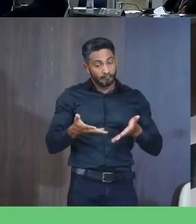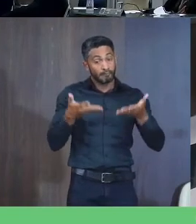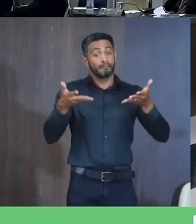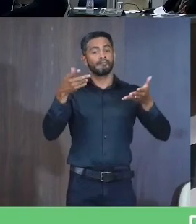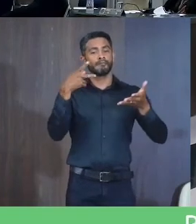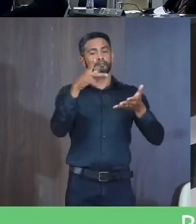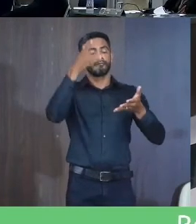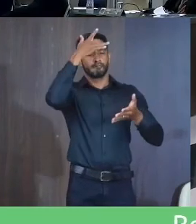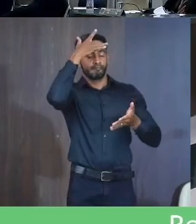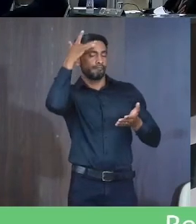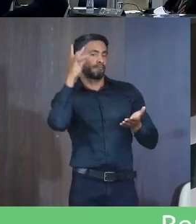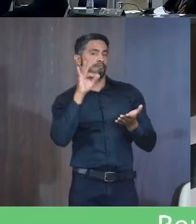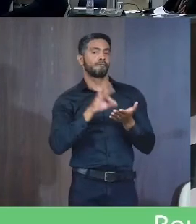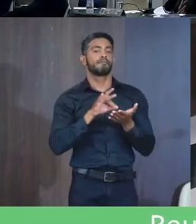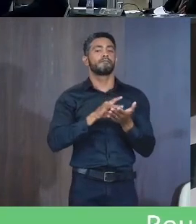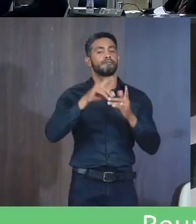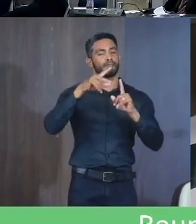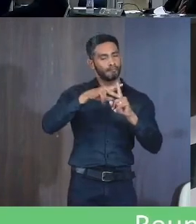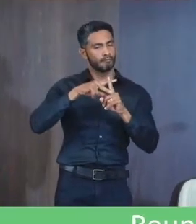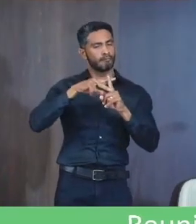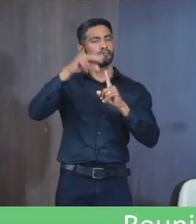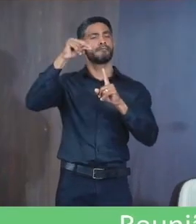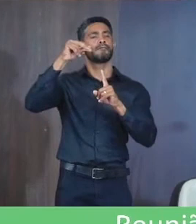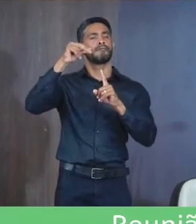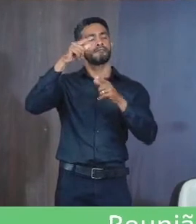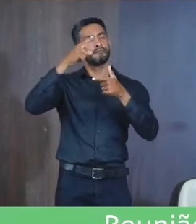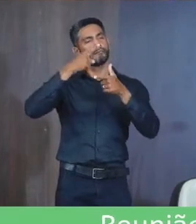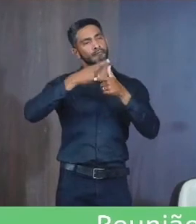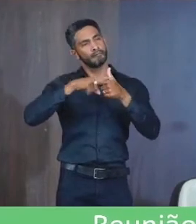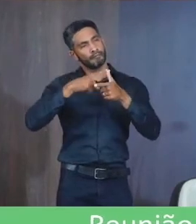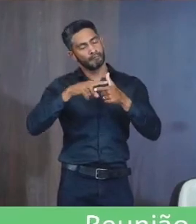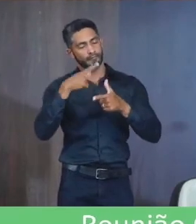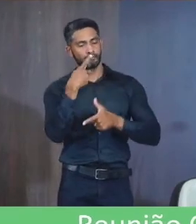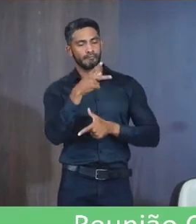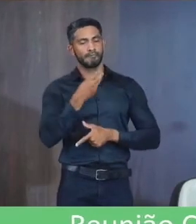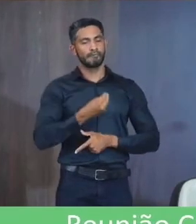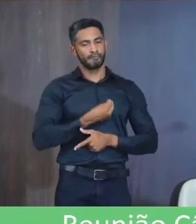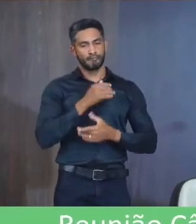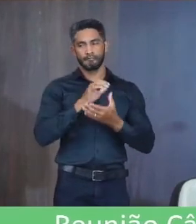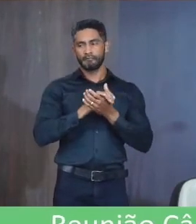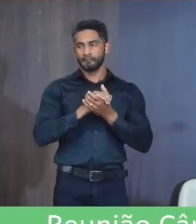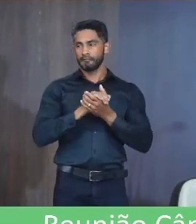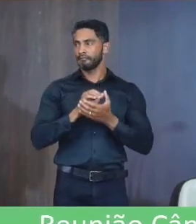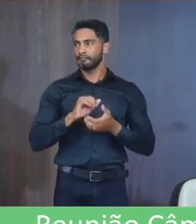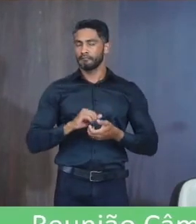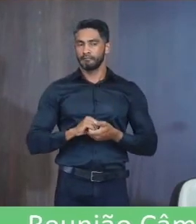levar a pessoa De fato Superar Esse problema Em sua vida Parabéns